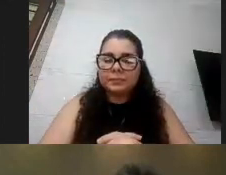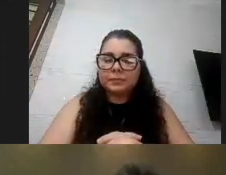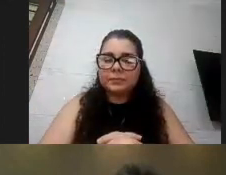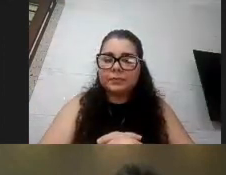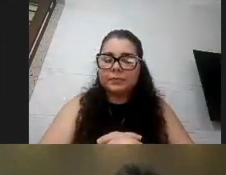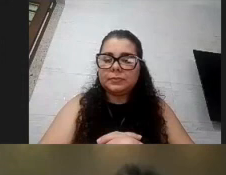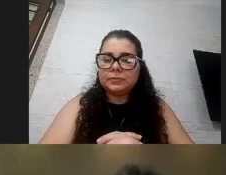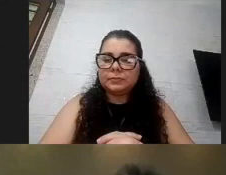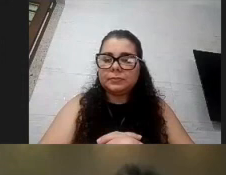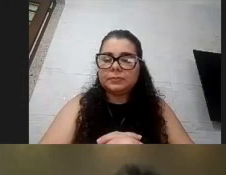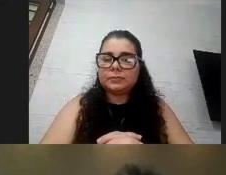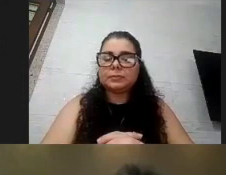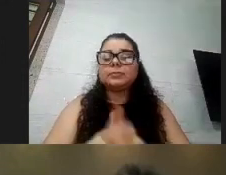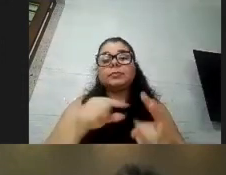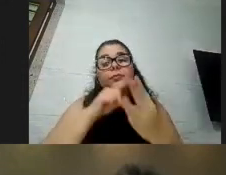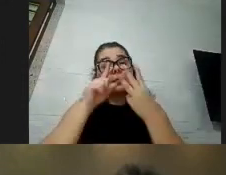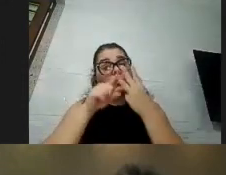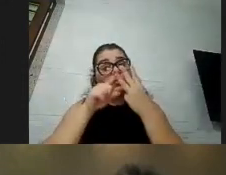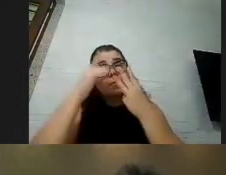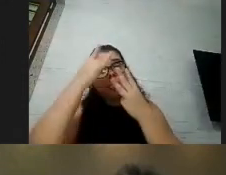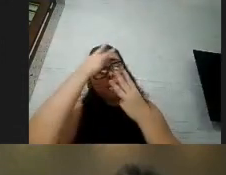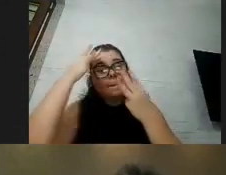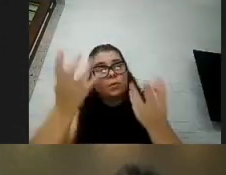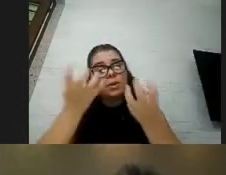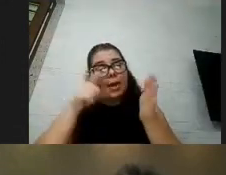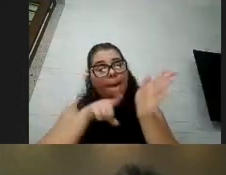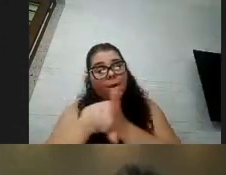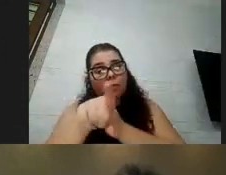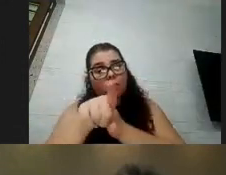a gente tem mais uma questão que é a da Sabrina